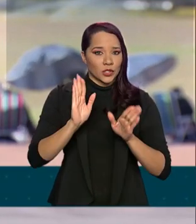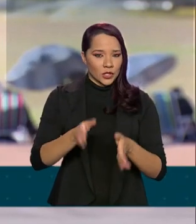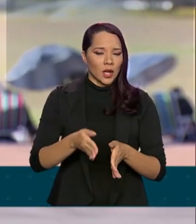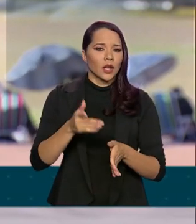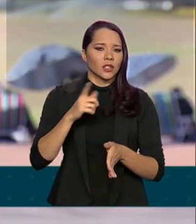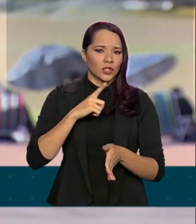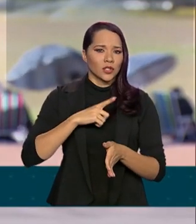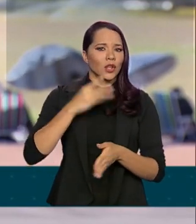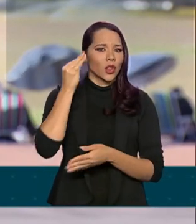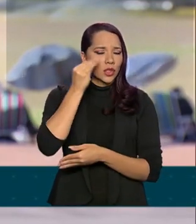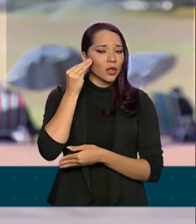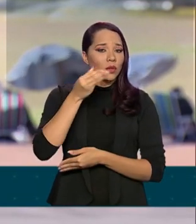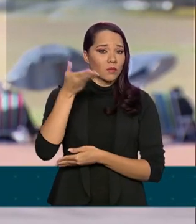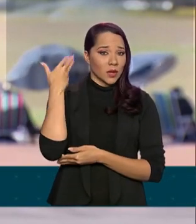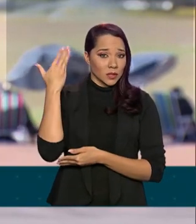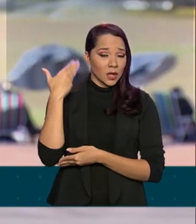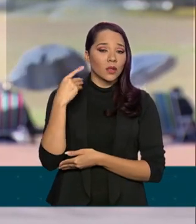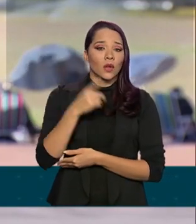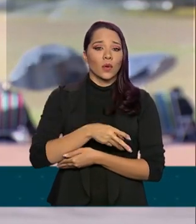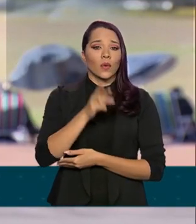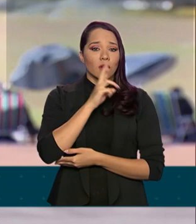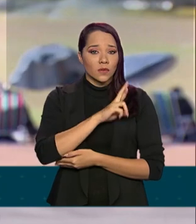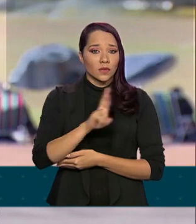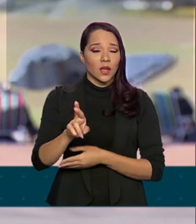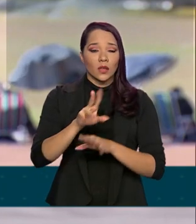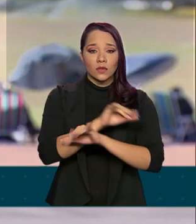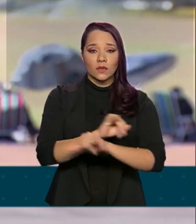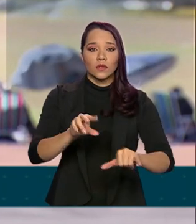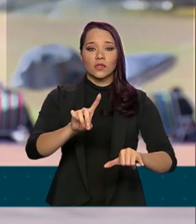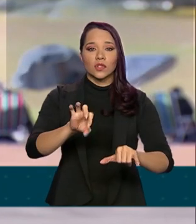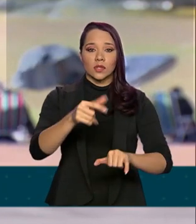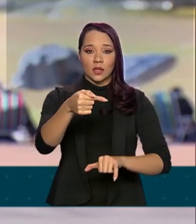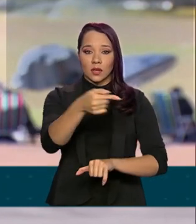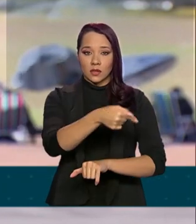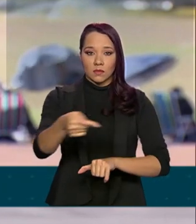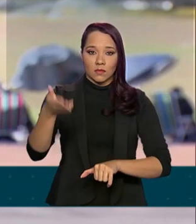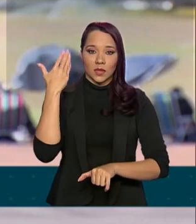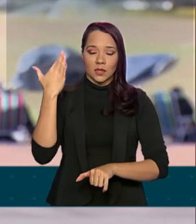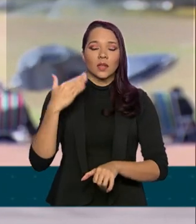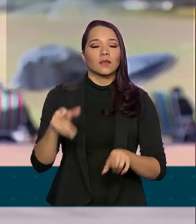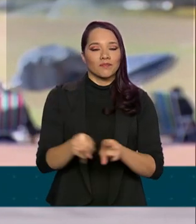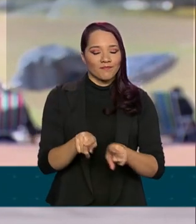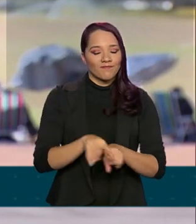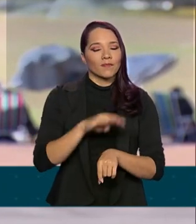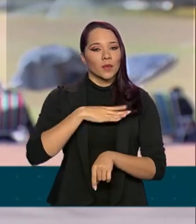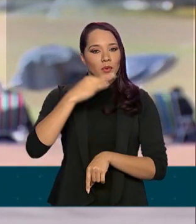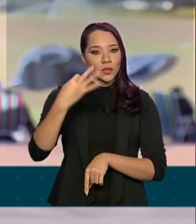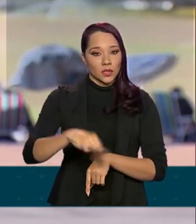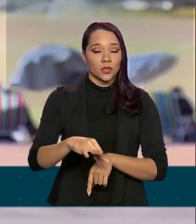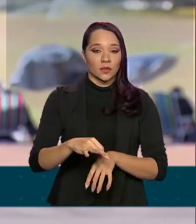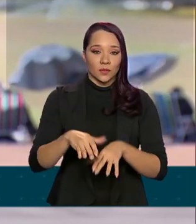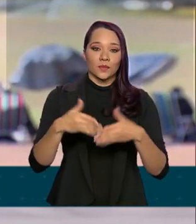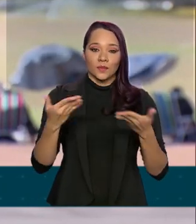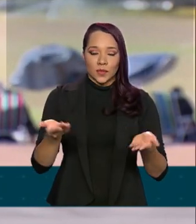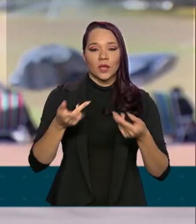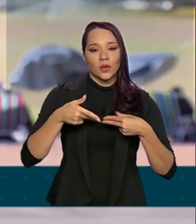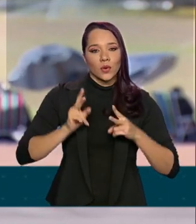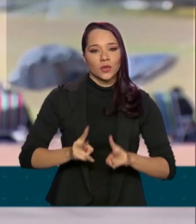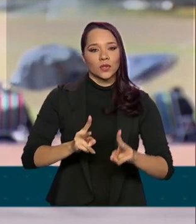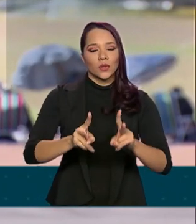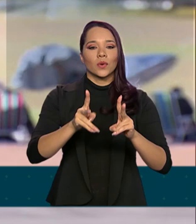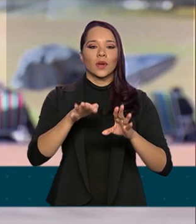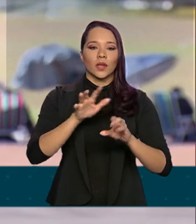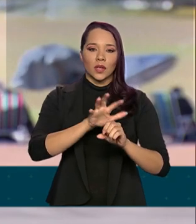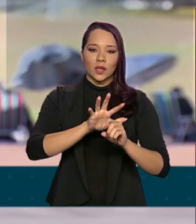submetido a uma testagem, com resultado divulgado no dia 7 da semana passada, que também deu positivo. Por isso, ele continua em